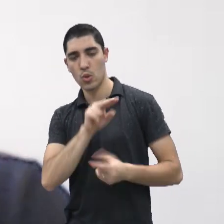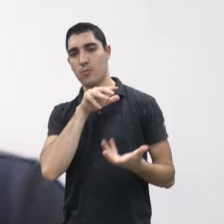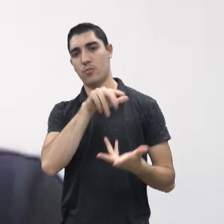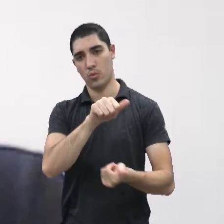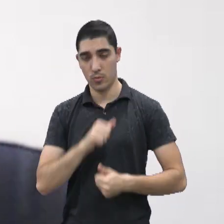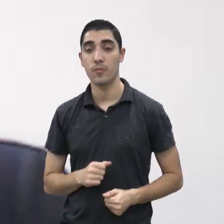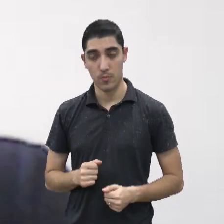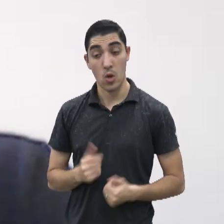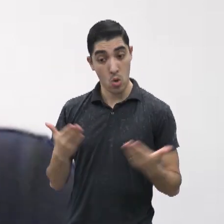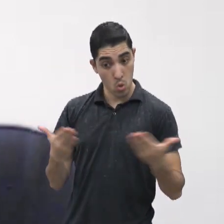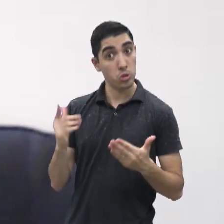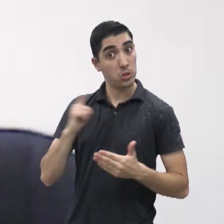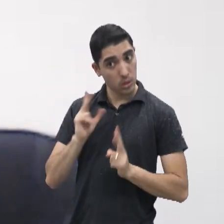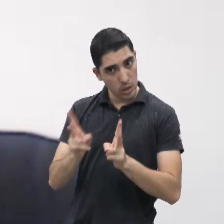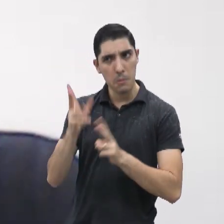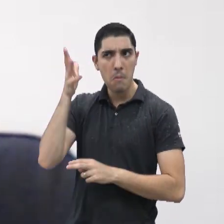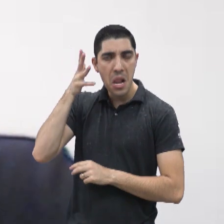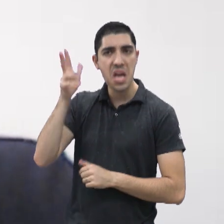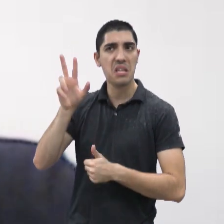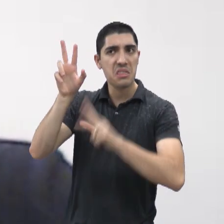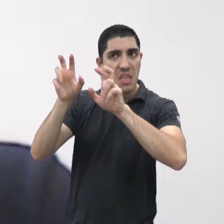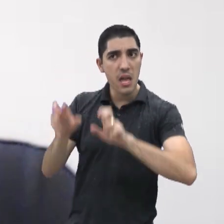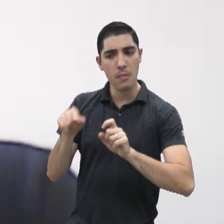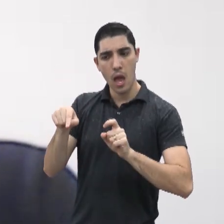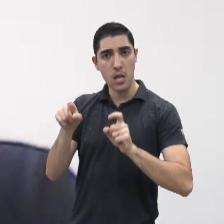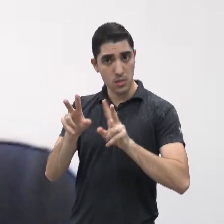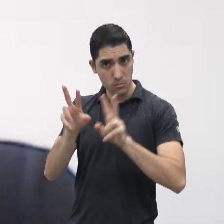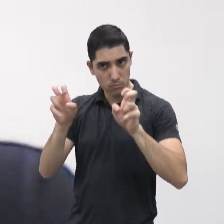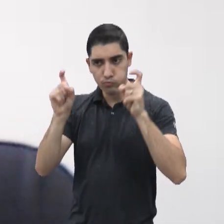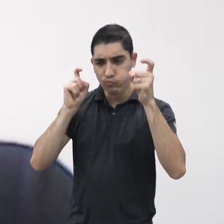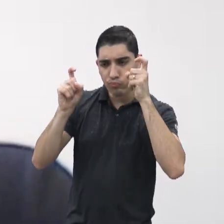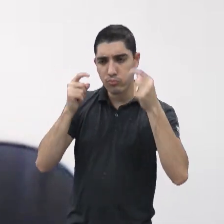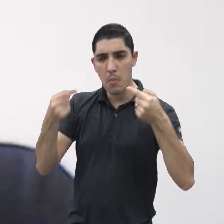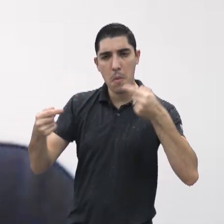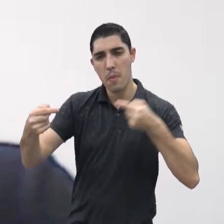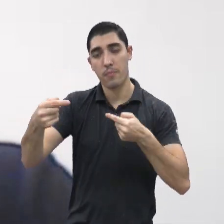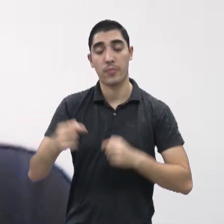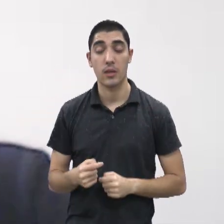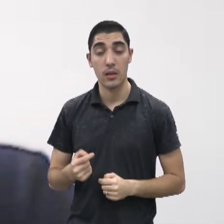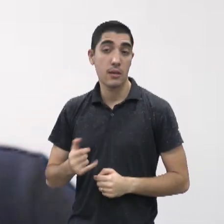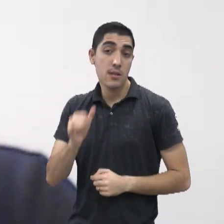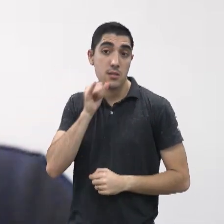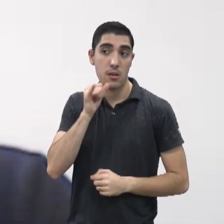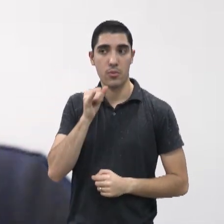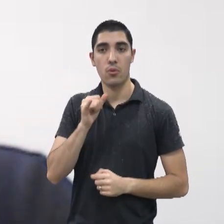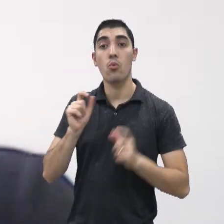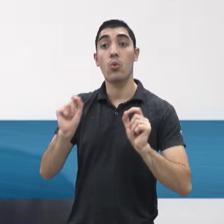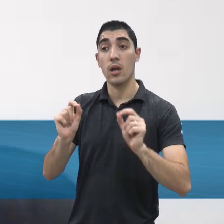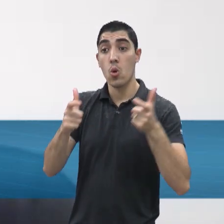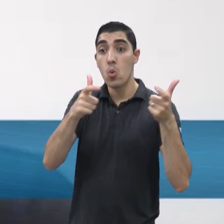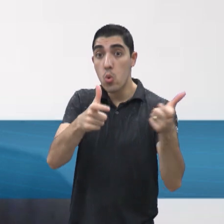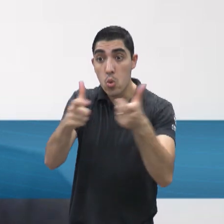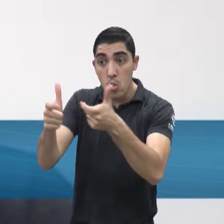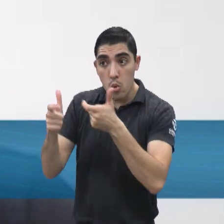conceitos. Esses, esses espaços, essas cidades sustentáveis e resilientes, seriam justamente espaços em que os sistemas